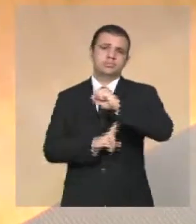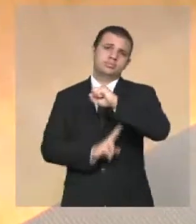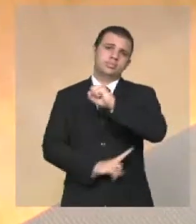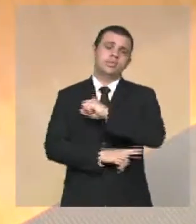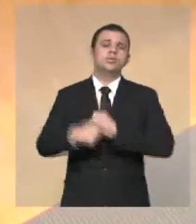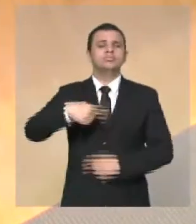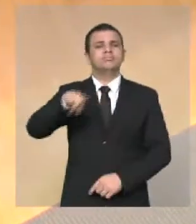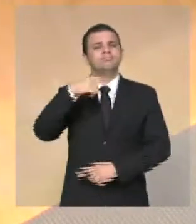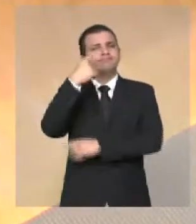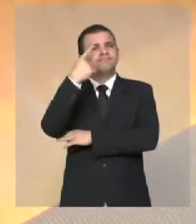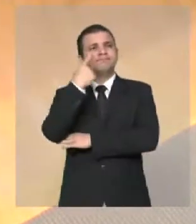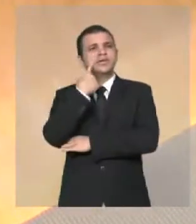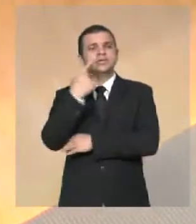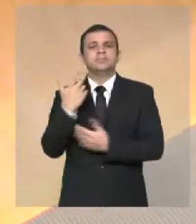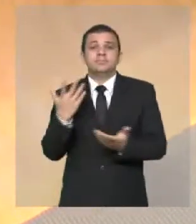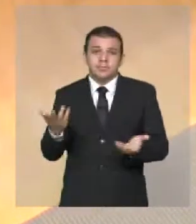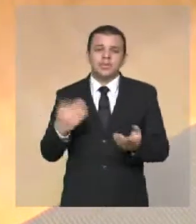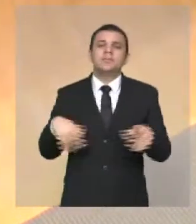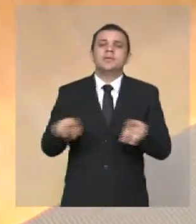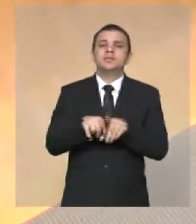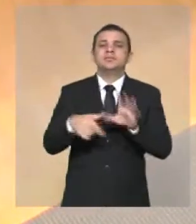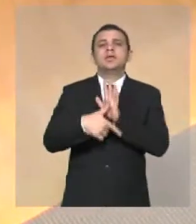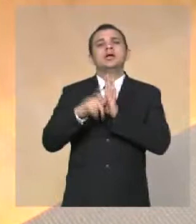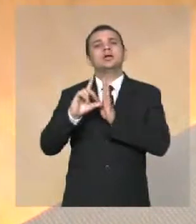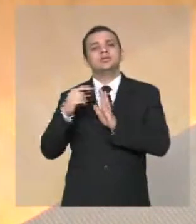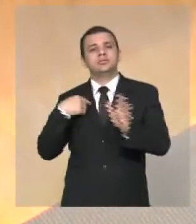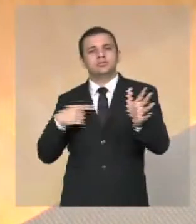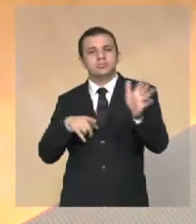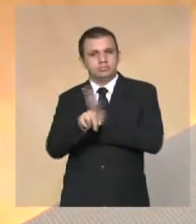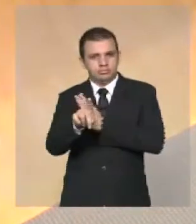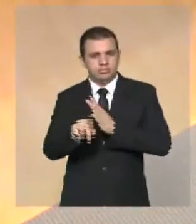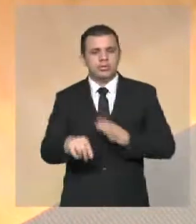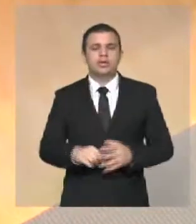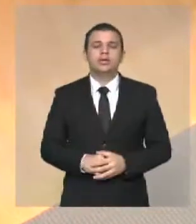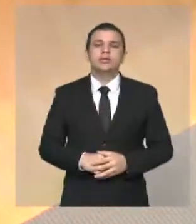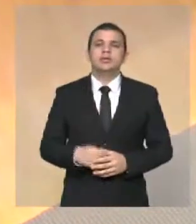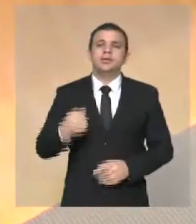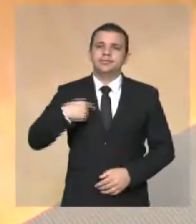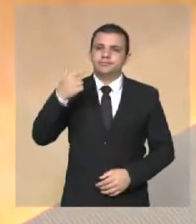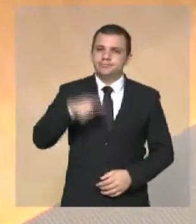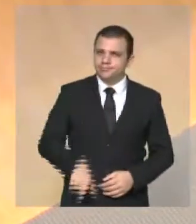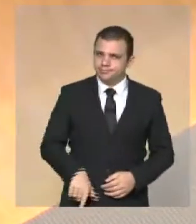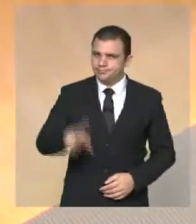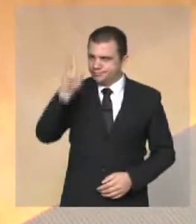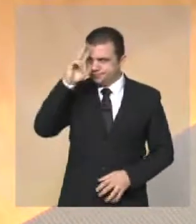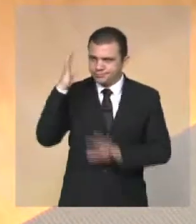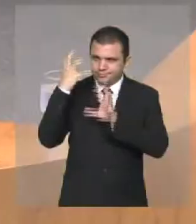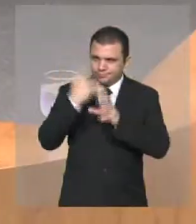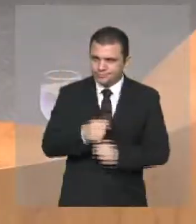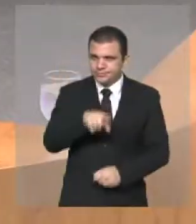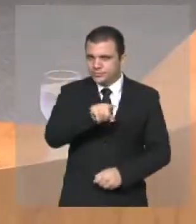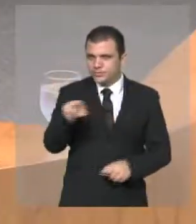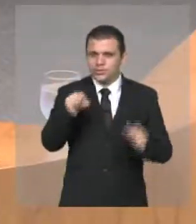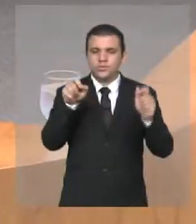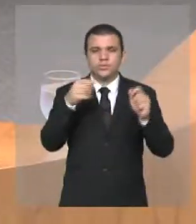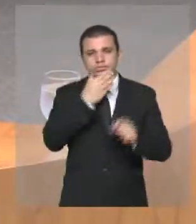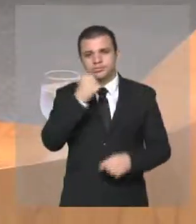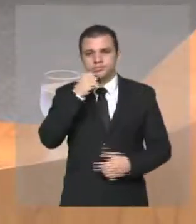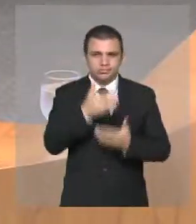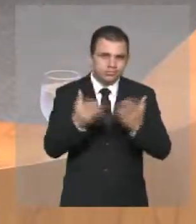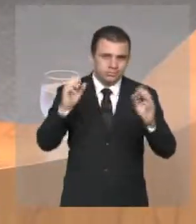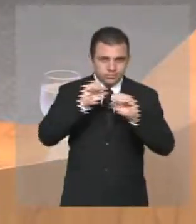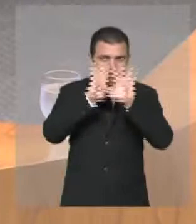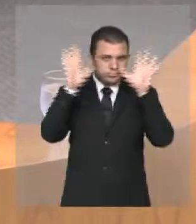questionamento. Mas antes de fazer o nosso questionamento por completo, eu vou retomar para que os senhores e as senhoras possam